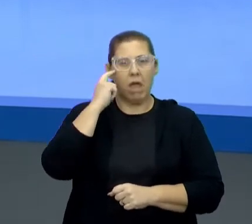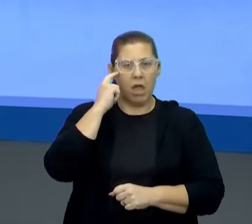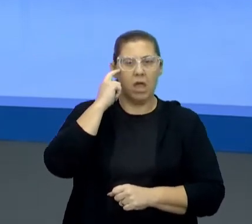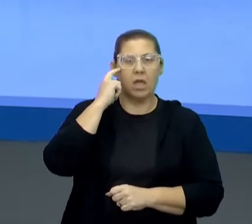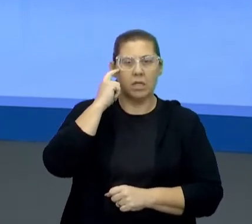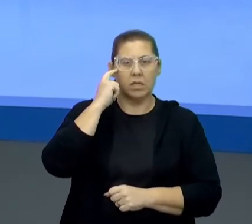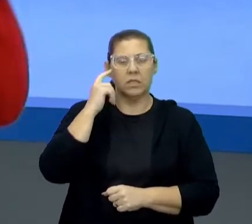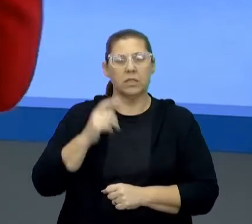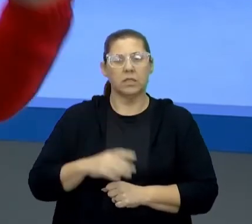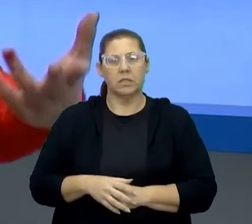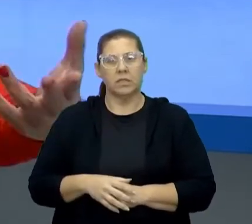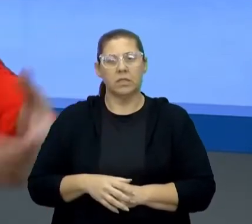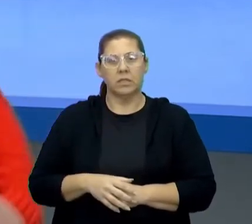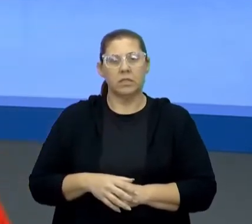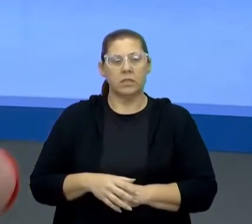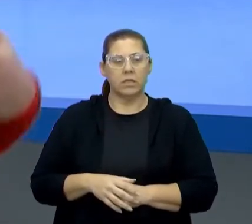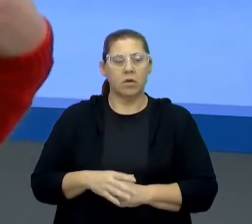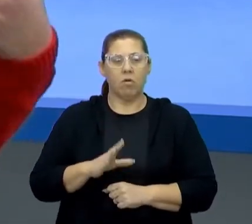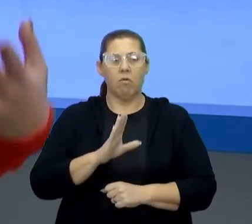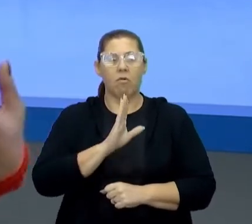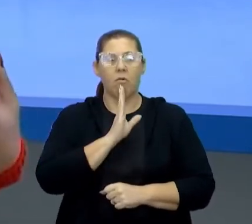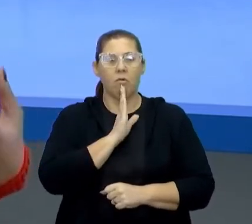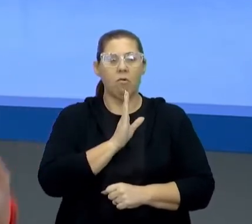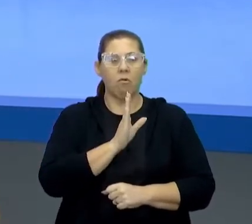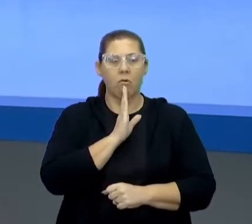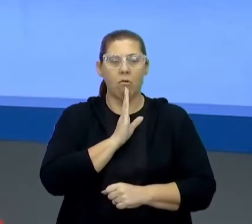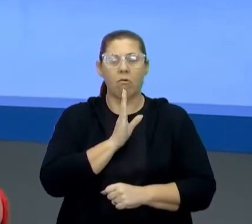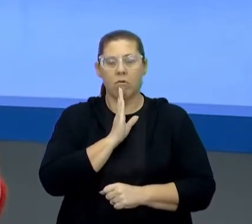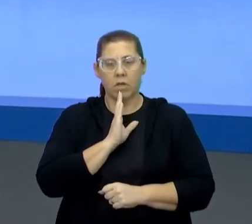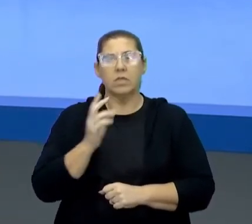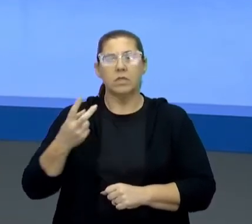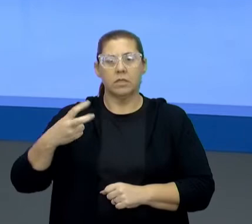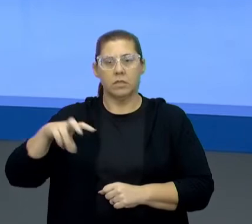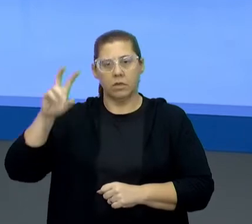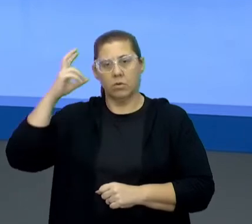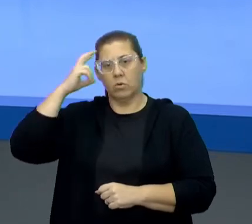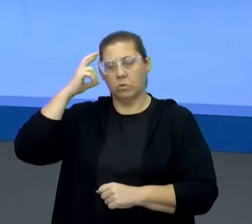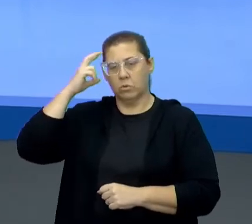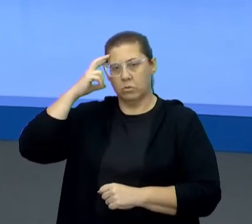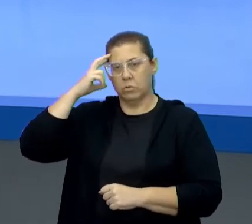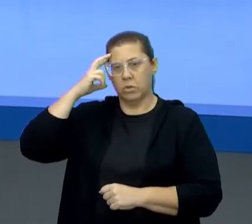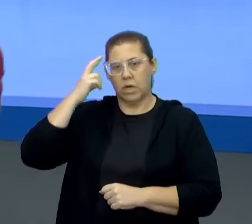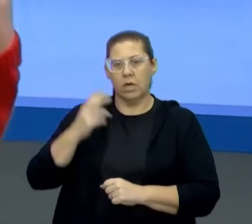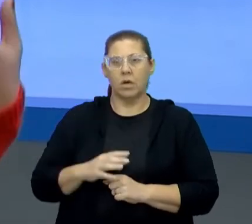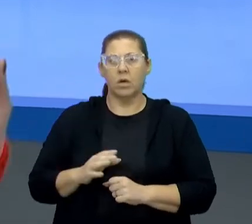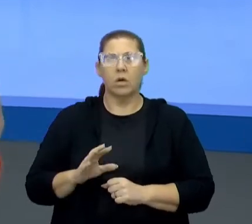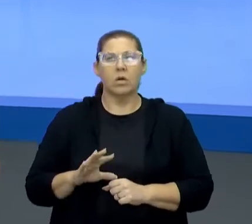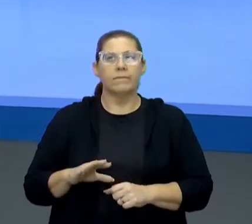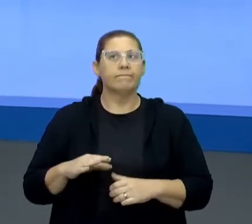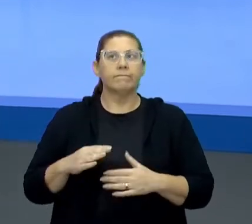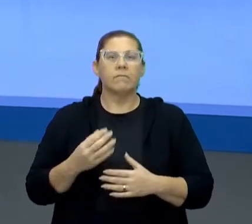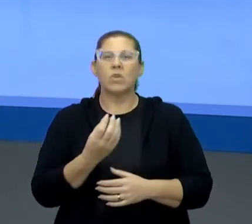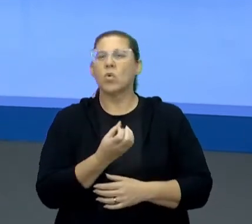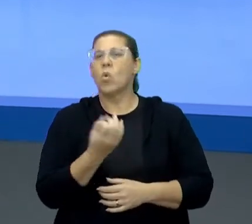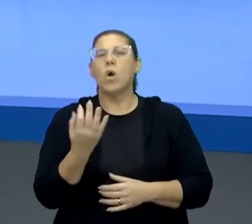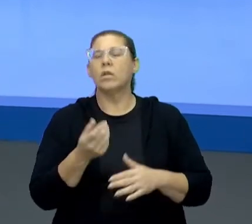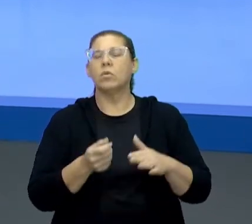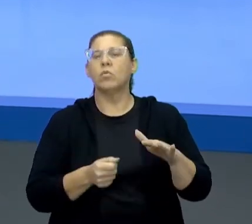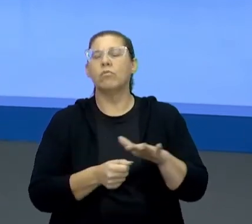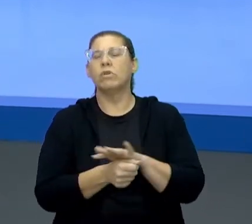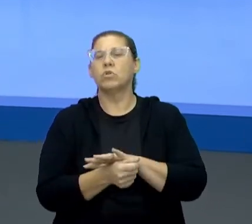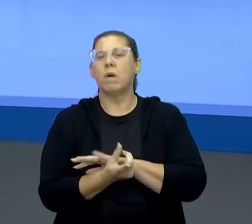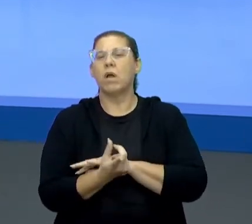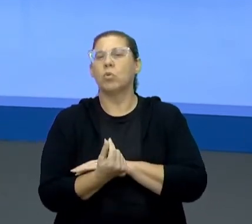ir e conhecer a outra cultura é quanto. Quanto eu vou investir aí, né? Que